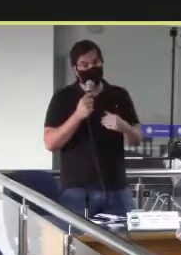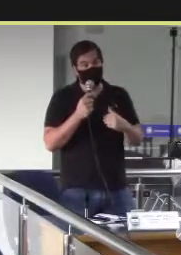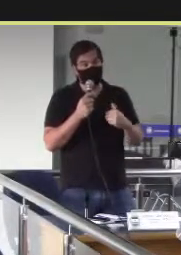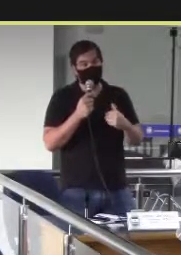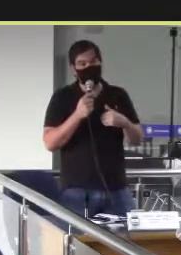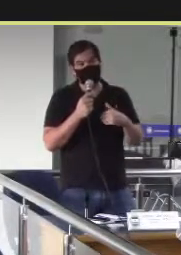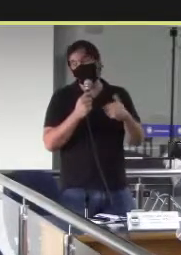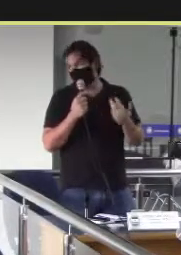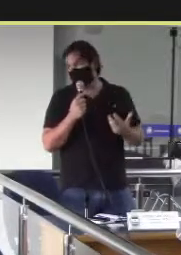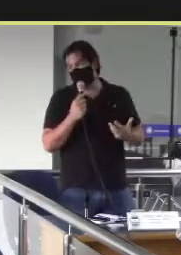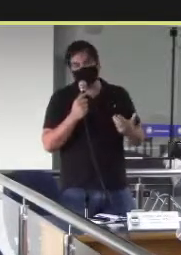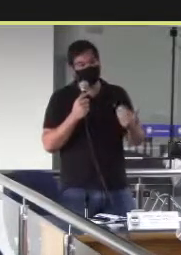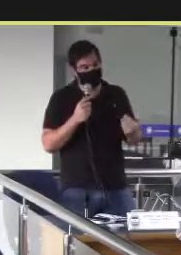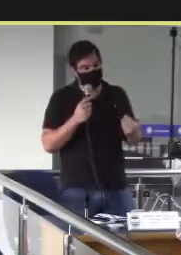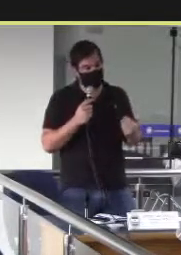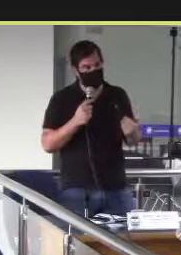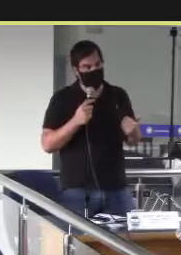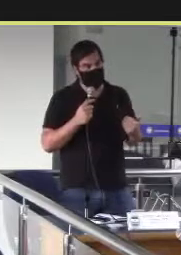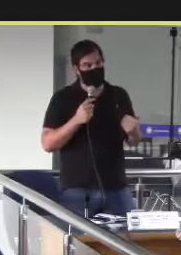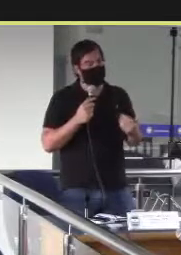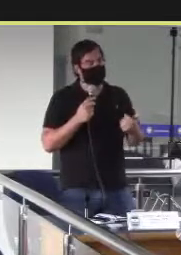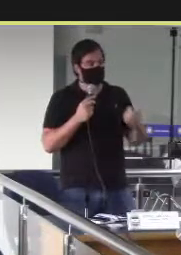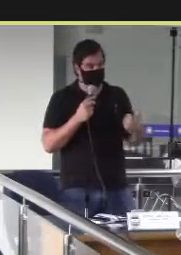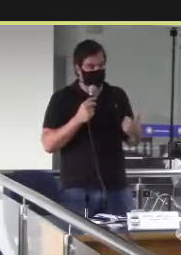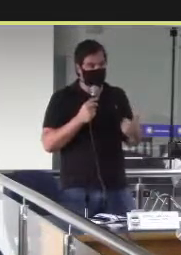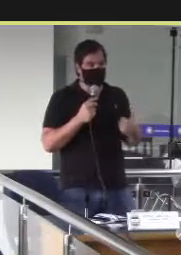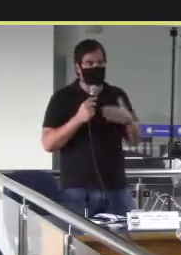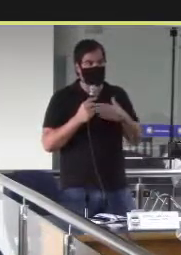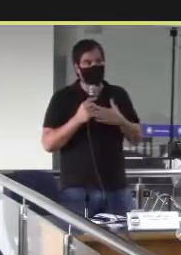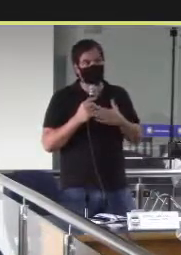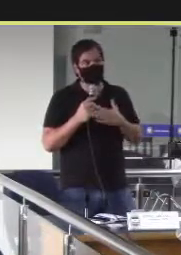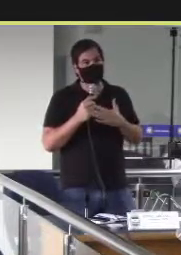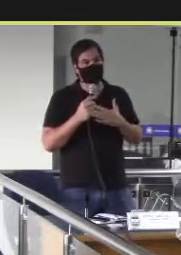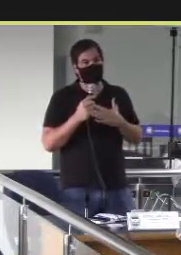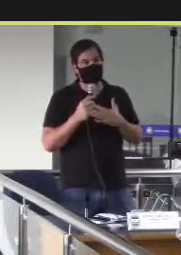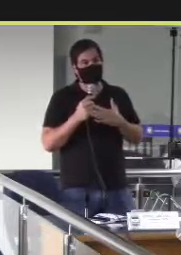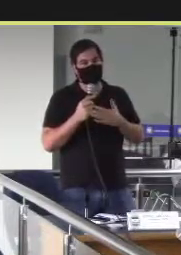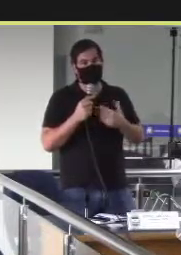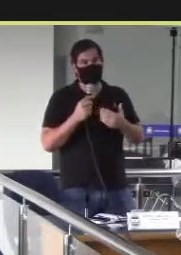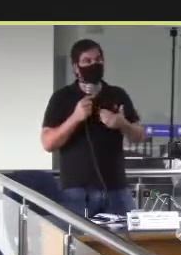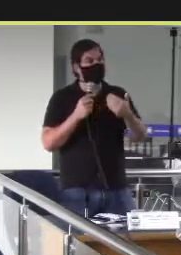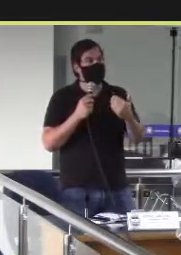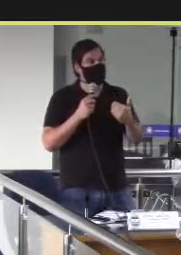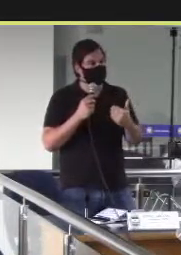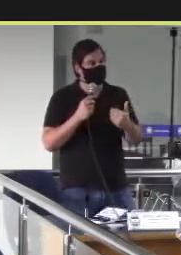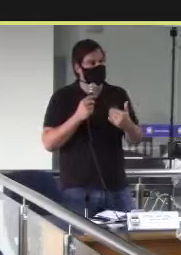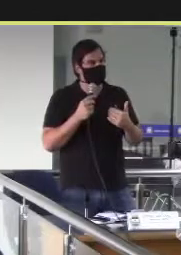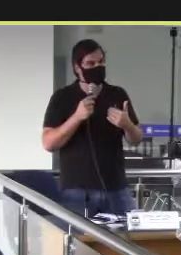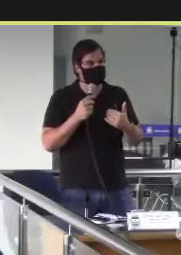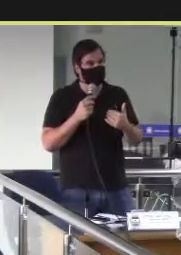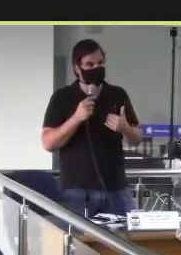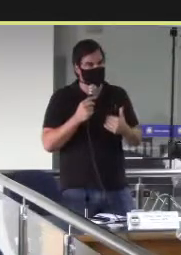escopo, um anteprojeto de lei. Mas, antes de mandar aqui para a Câmara, ele quer encaminhar esse